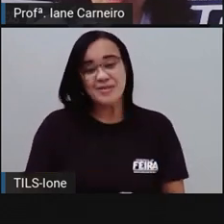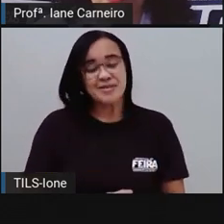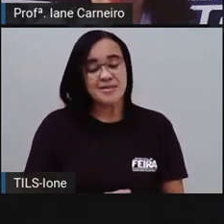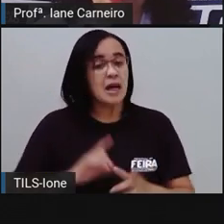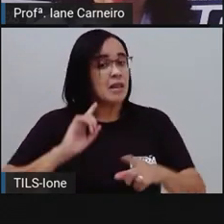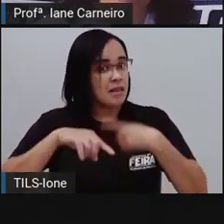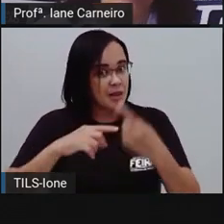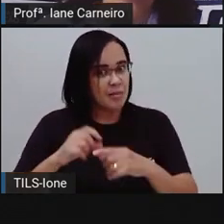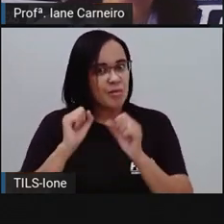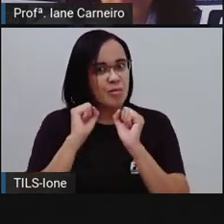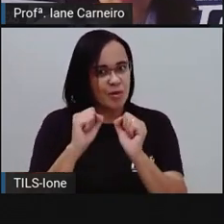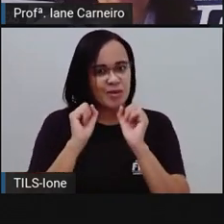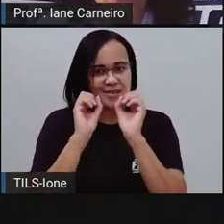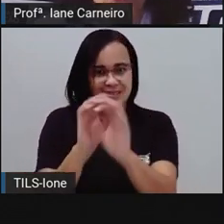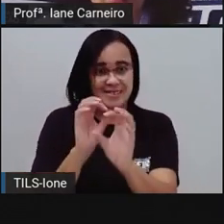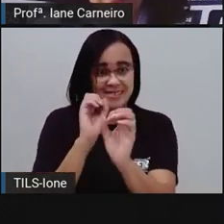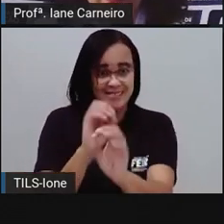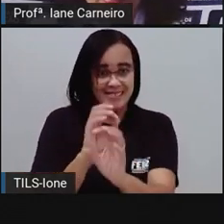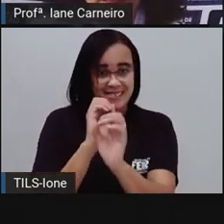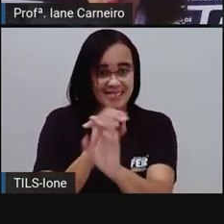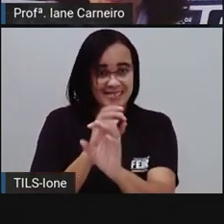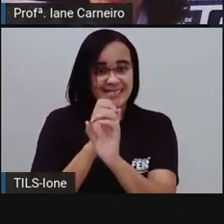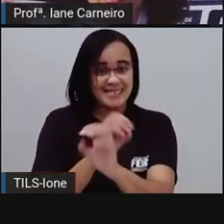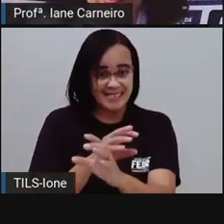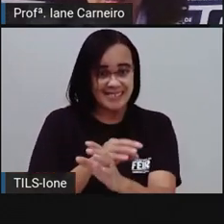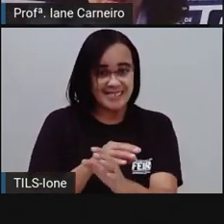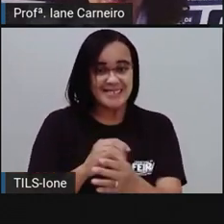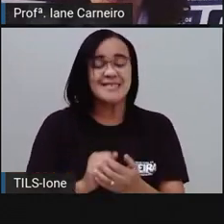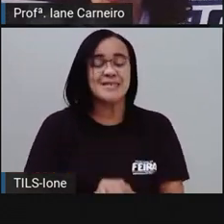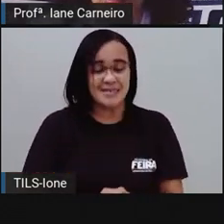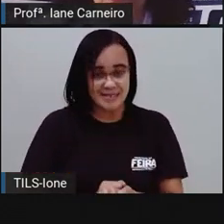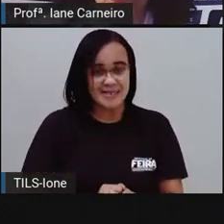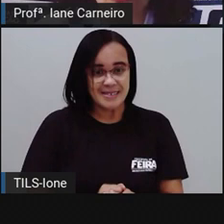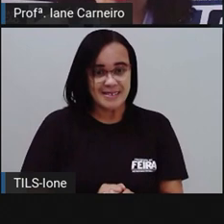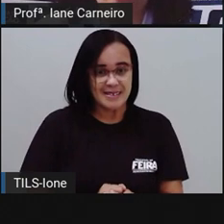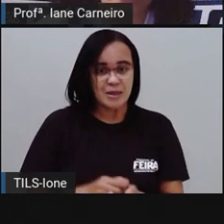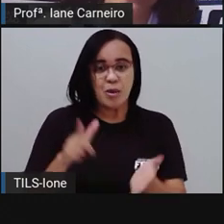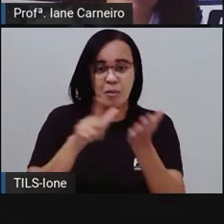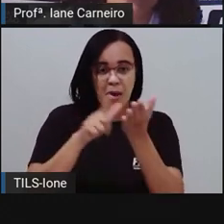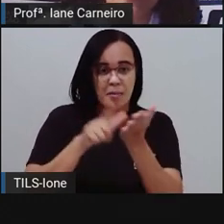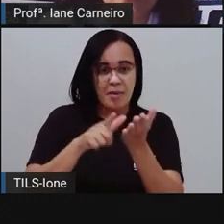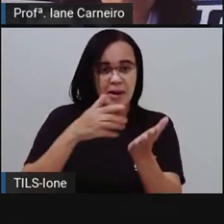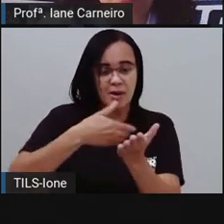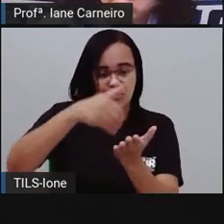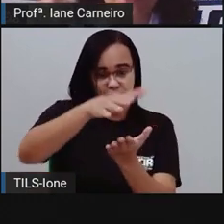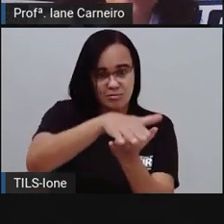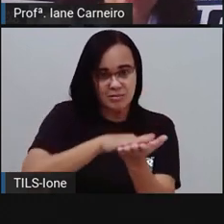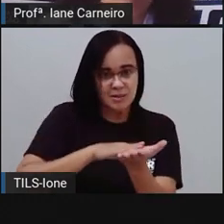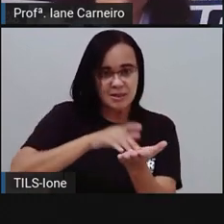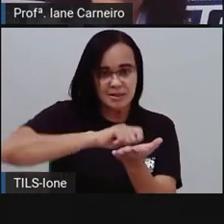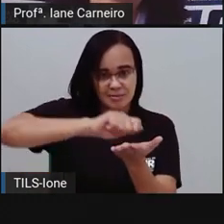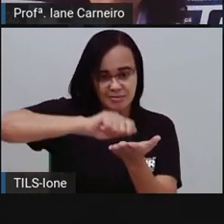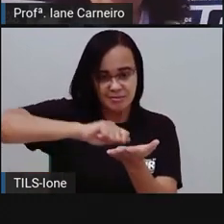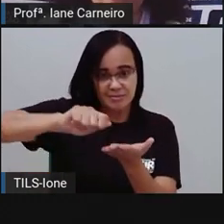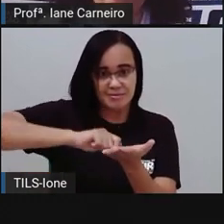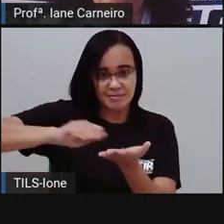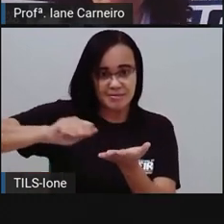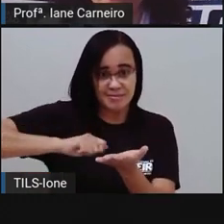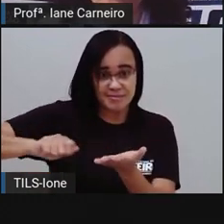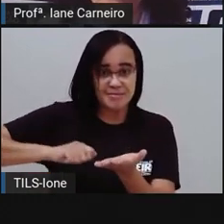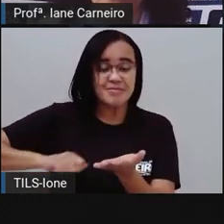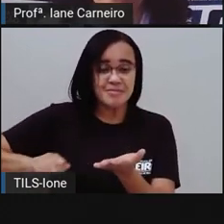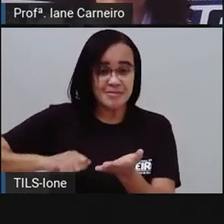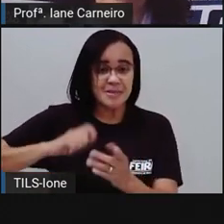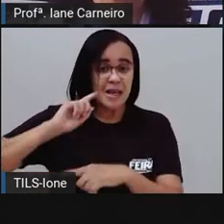pesquisar aí, né? Que é cobrir uma folha, pintar com giz de cera, né? Ou com lápis de cor. E por cima passar o giz de cera